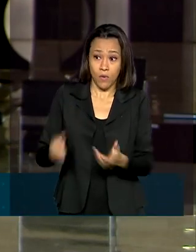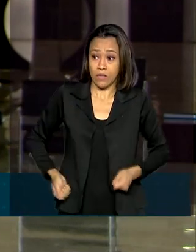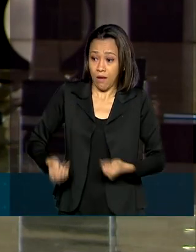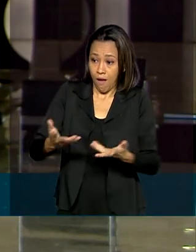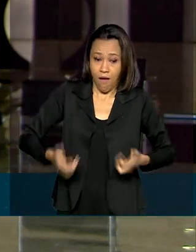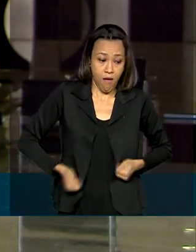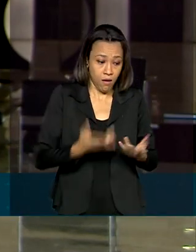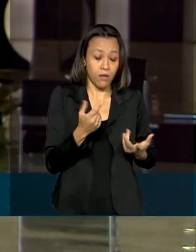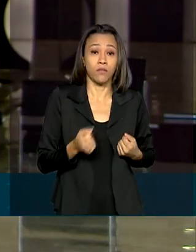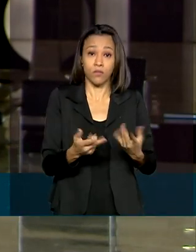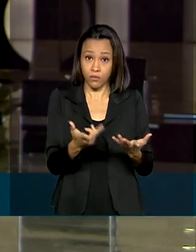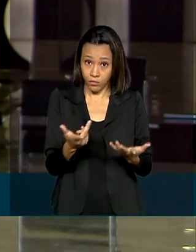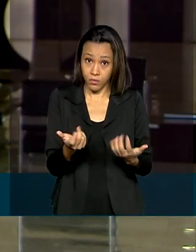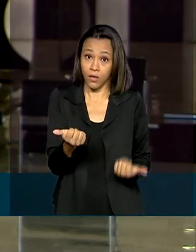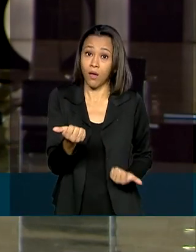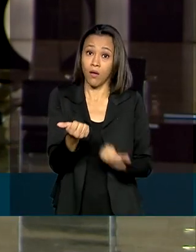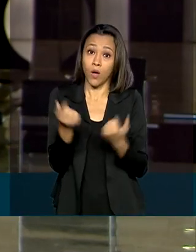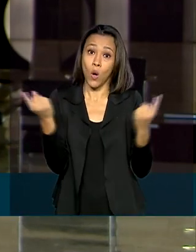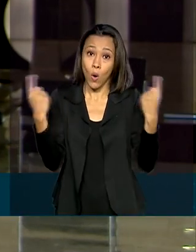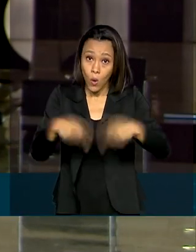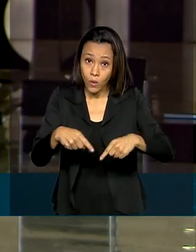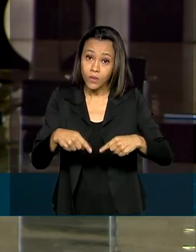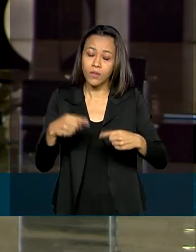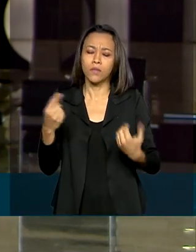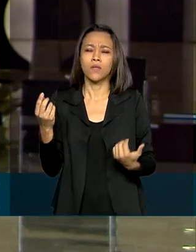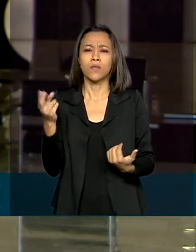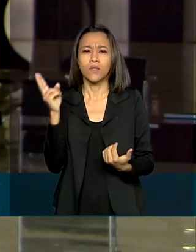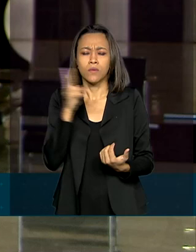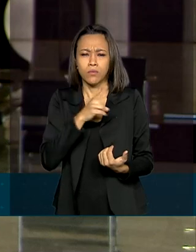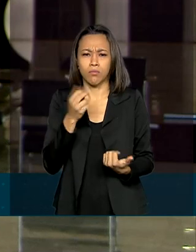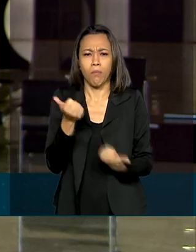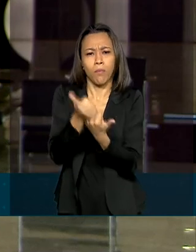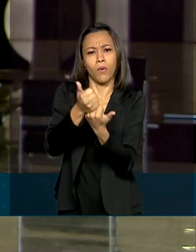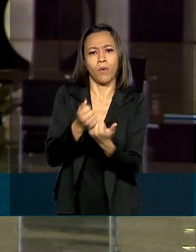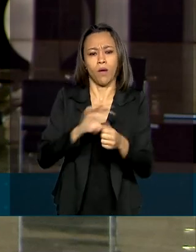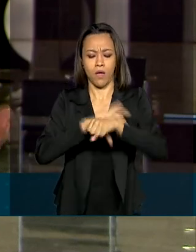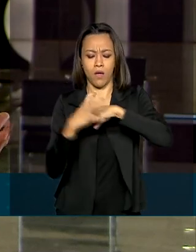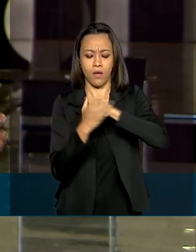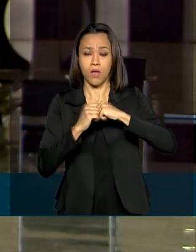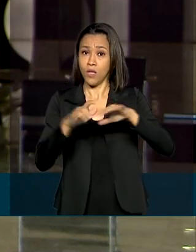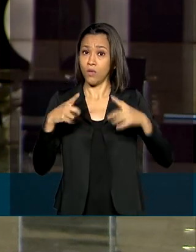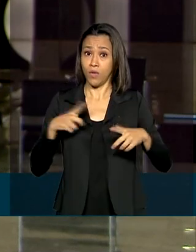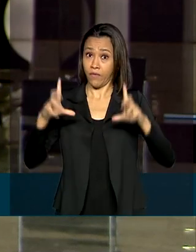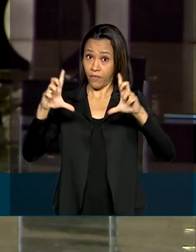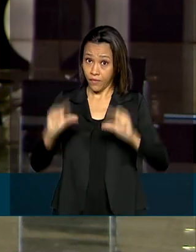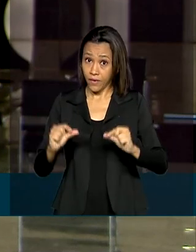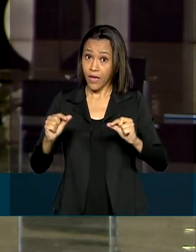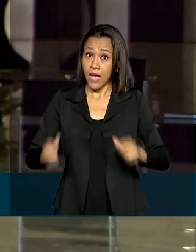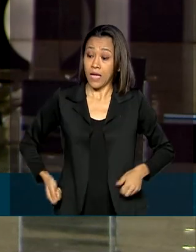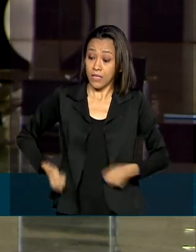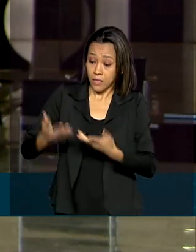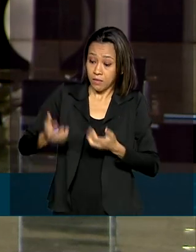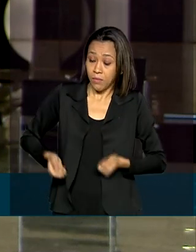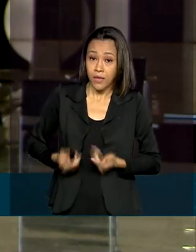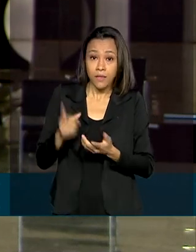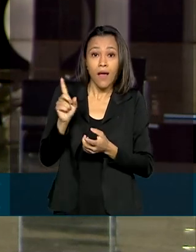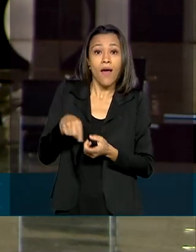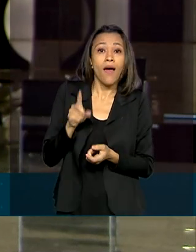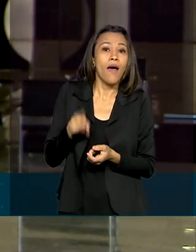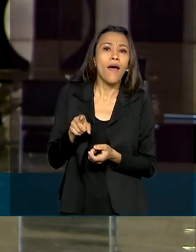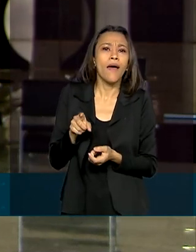contra a pandemia do coronavírus, não houve quebra do teto de gastos, porque as despesas estão associadas a créditos